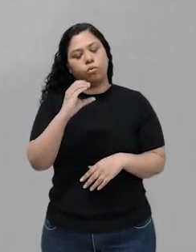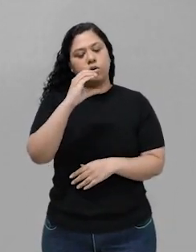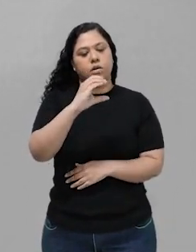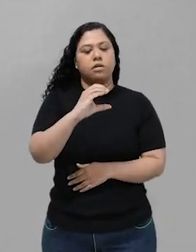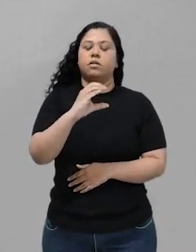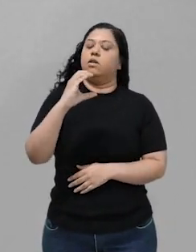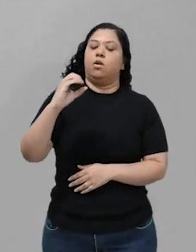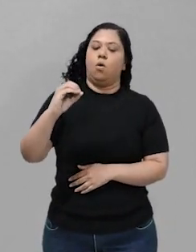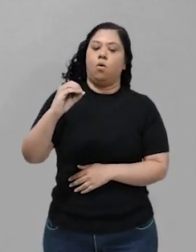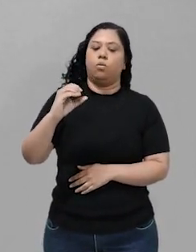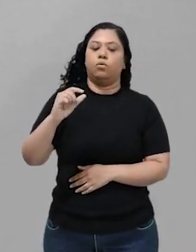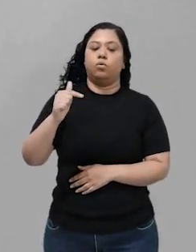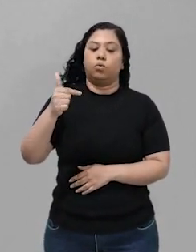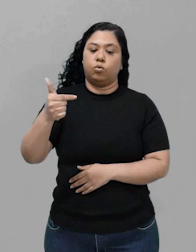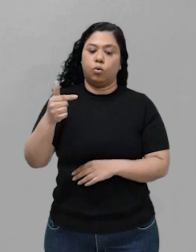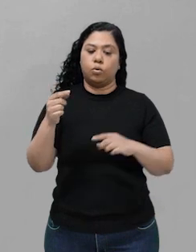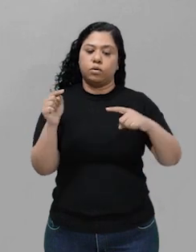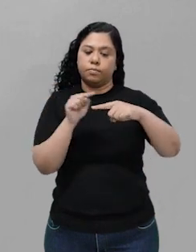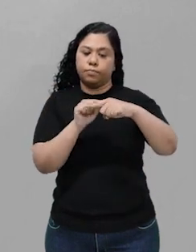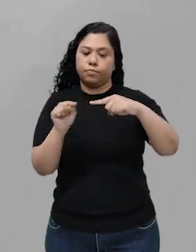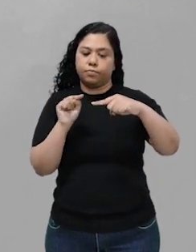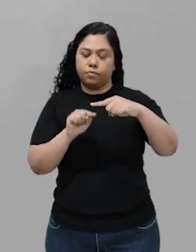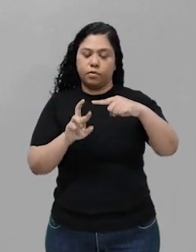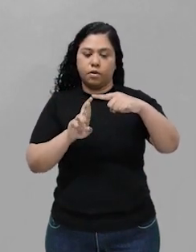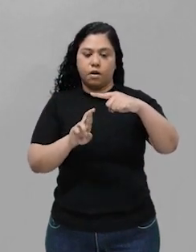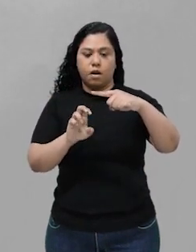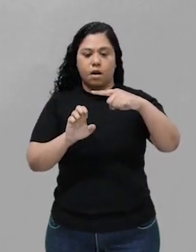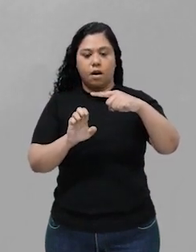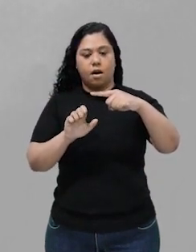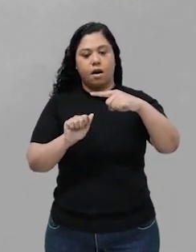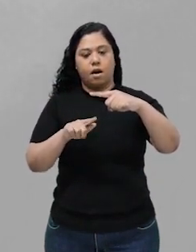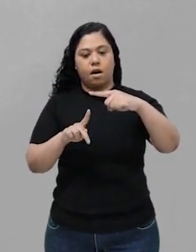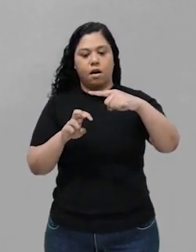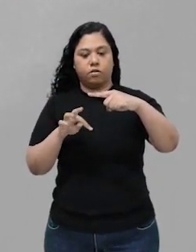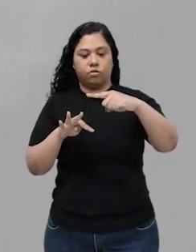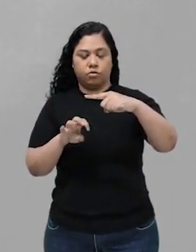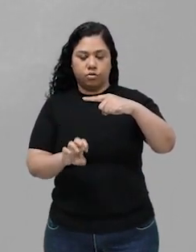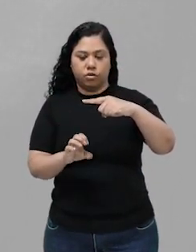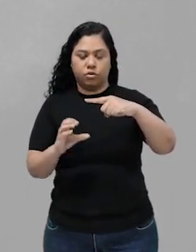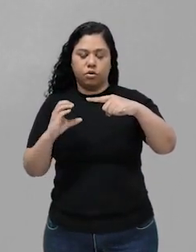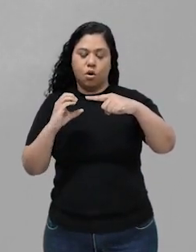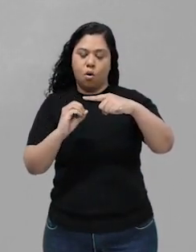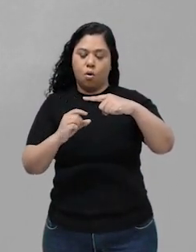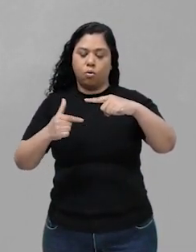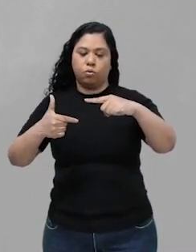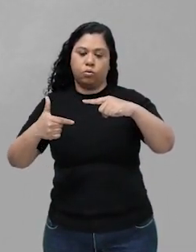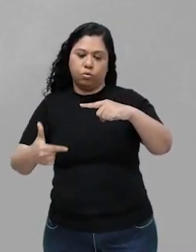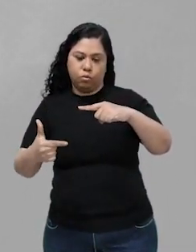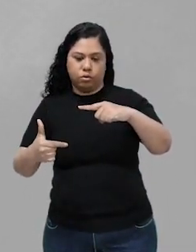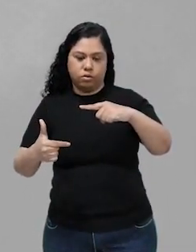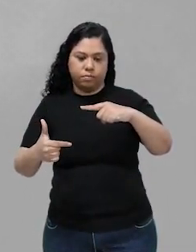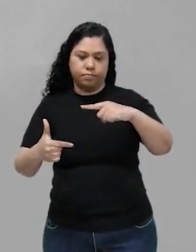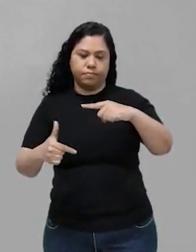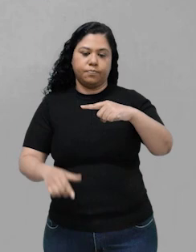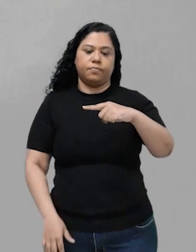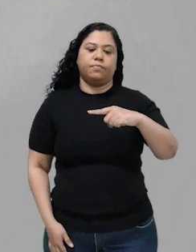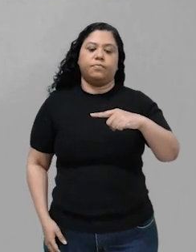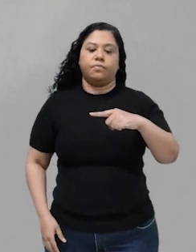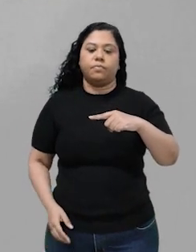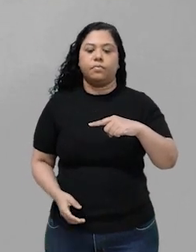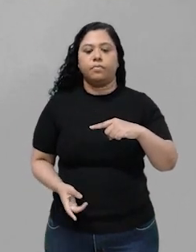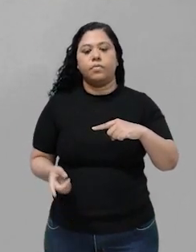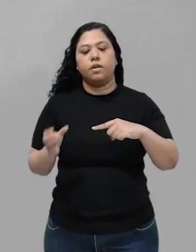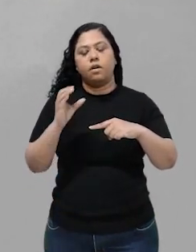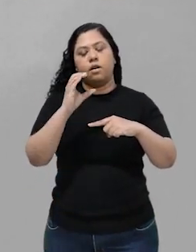sobre o reagente. Só que quando eu vou olhar o reagente, vou excluir o carbono. Então, vai ficar apenas o O2. Então,